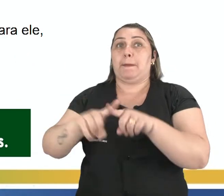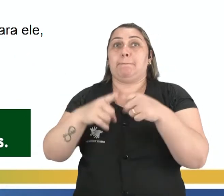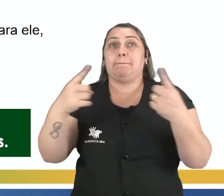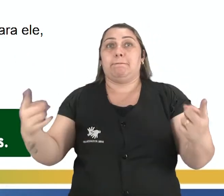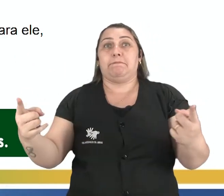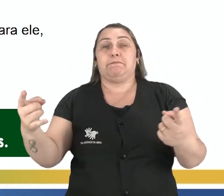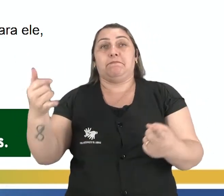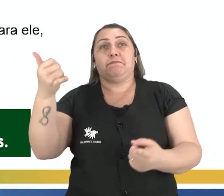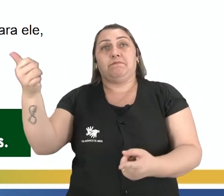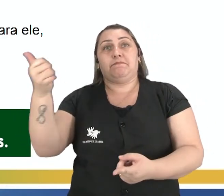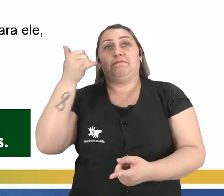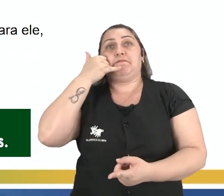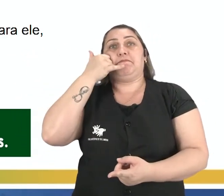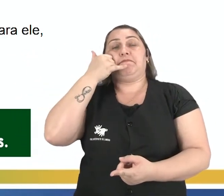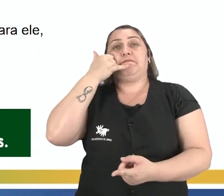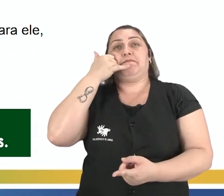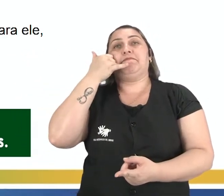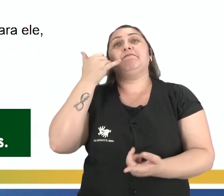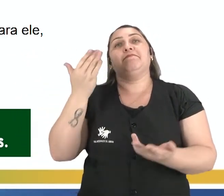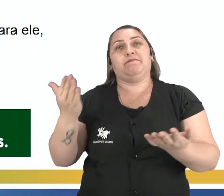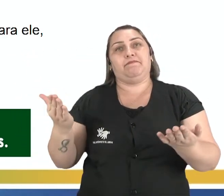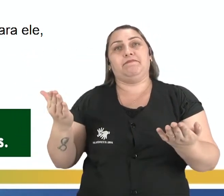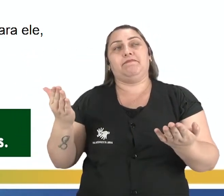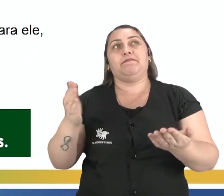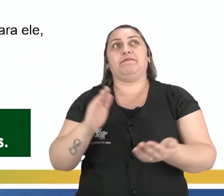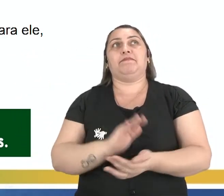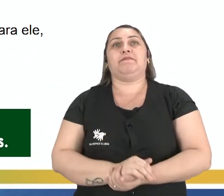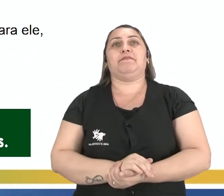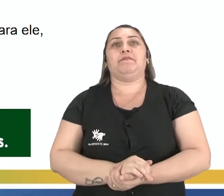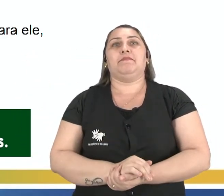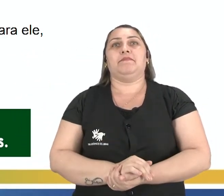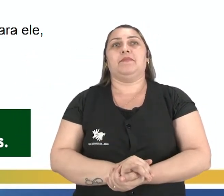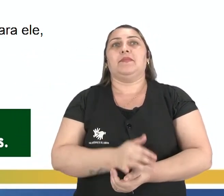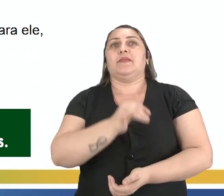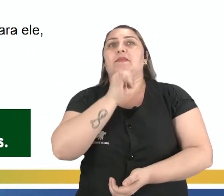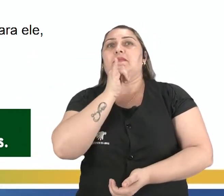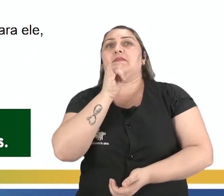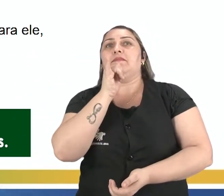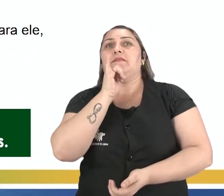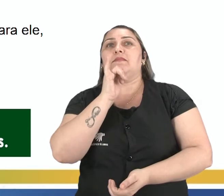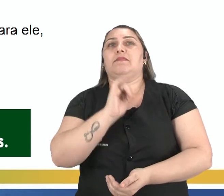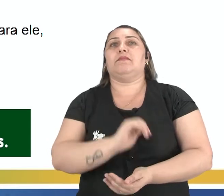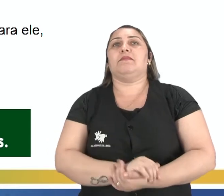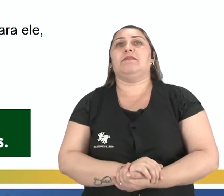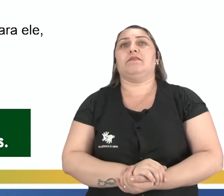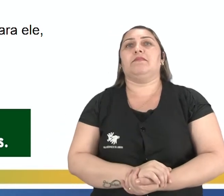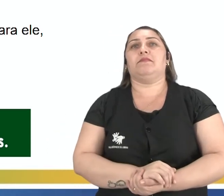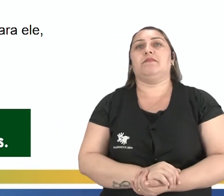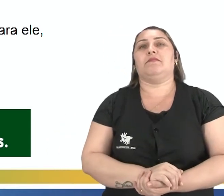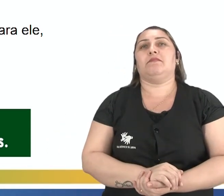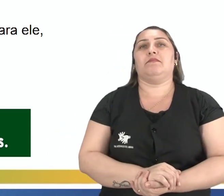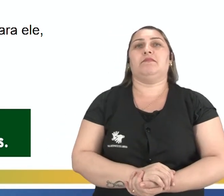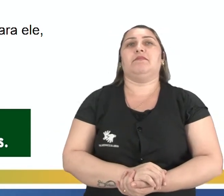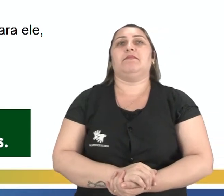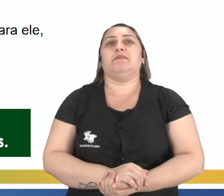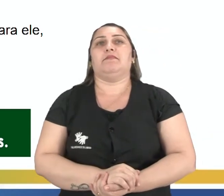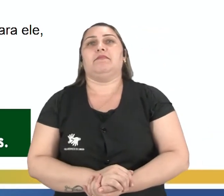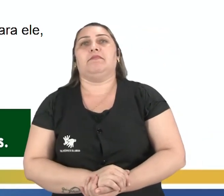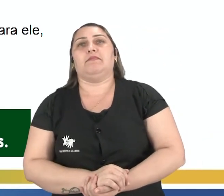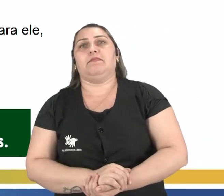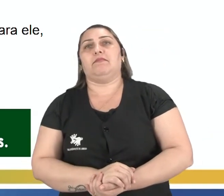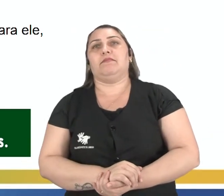mas ele não atendeu o telefone. Último exemplo. Serena likes cakes, but